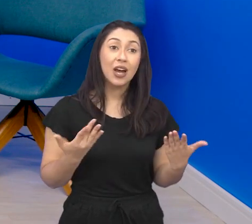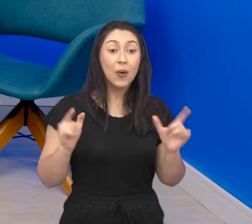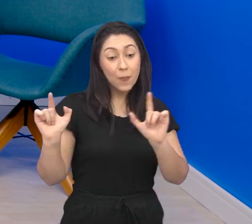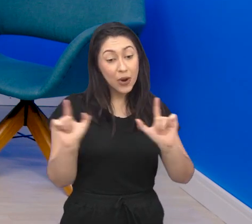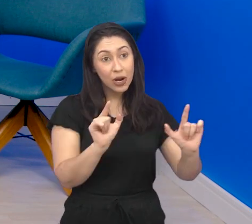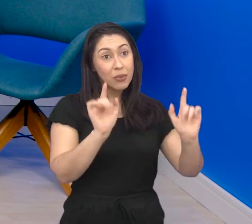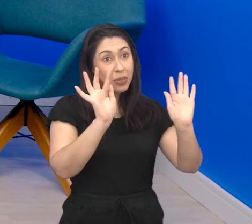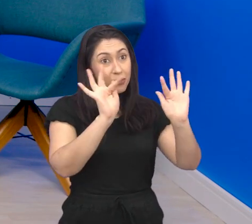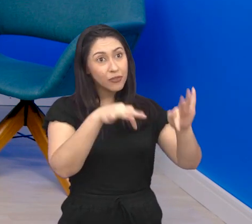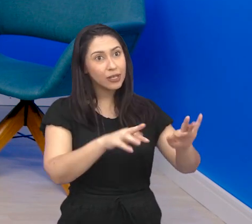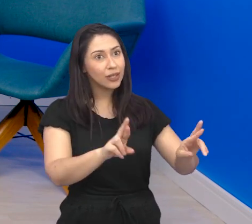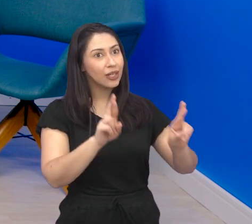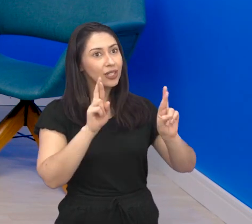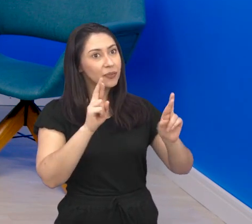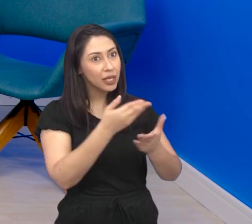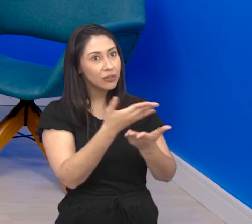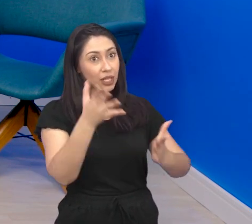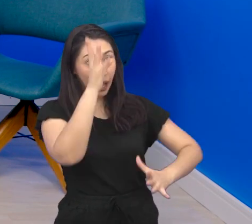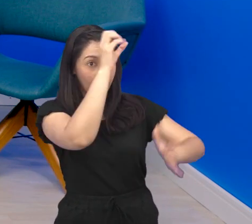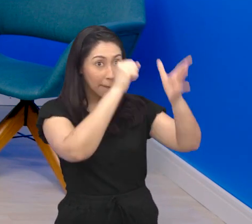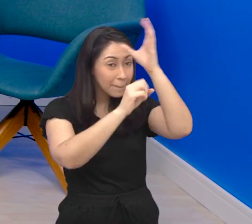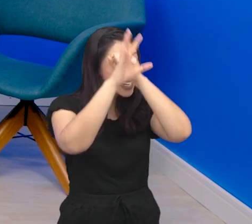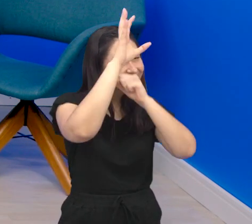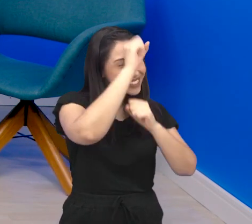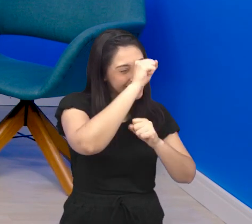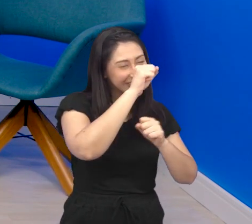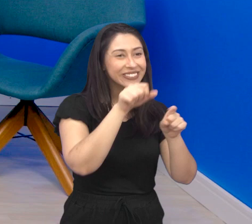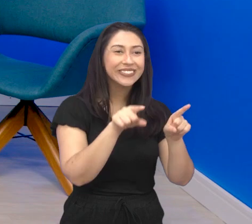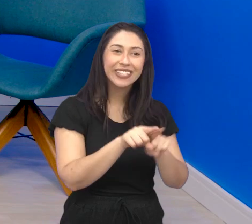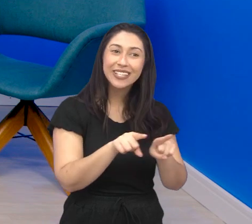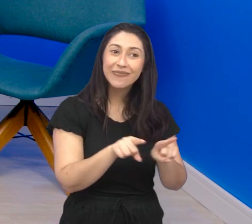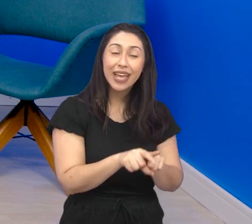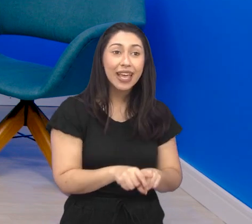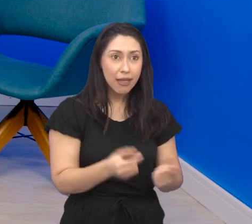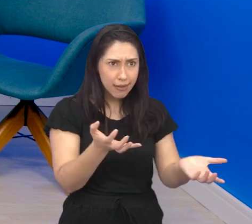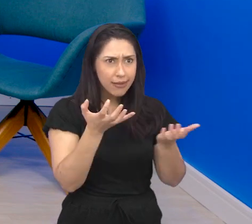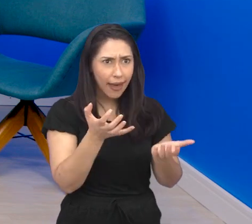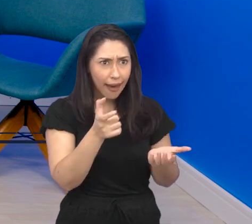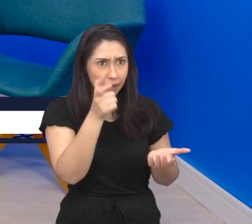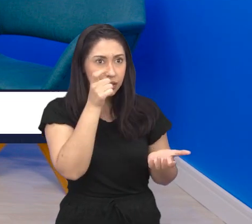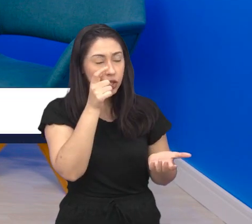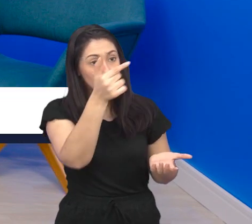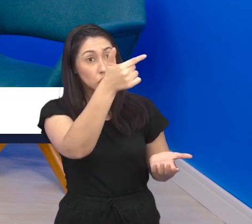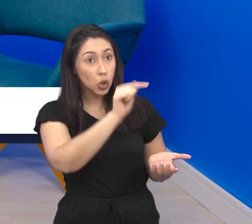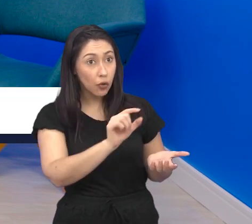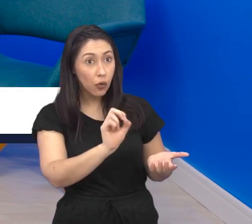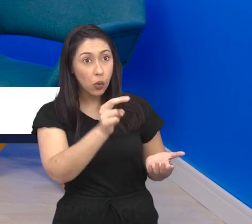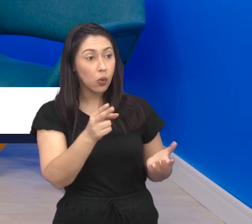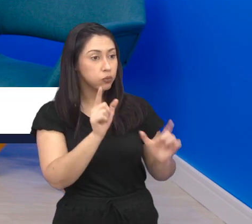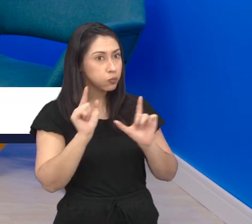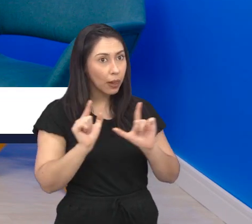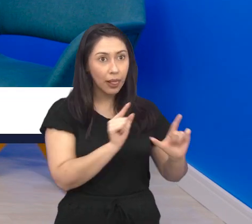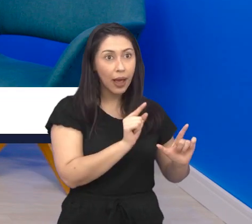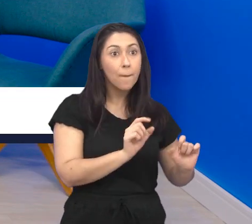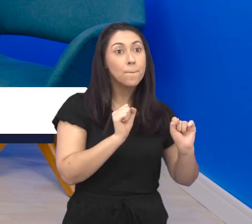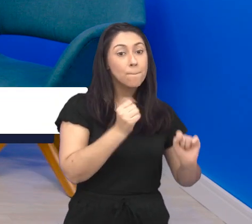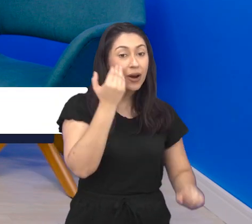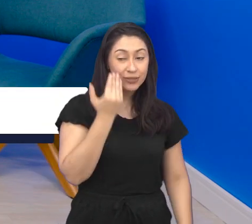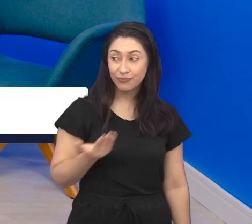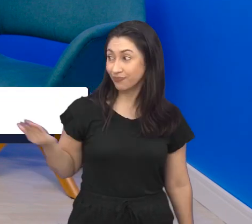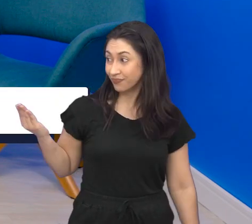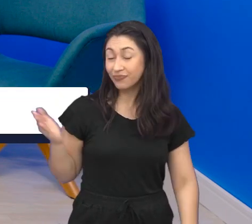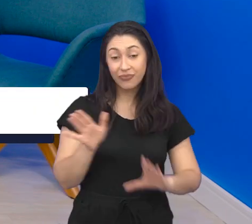Bom, gente, chega ao fim o Sobre Política. Espero que vocês tenham aprendido junto com a gente também. Se quiser rever esses e outros